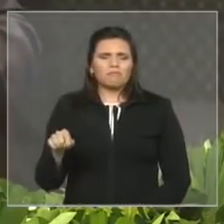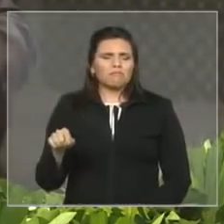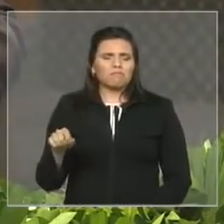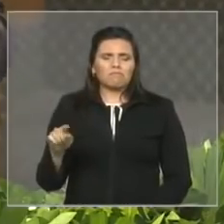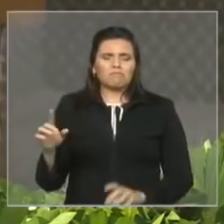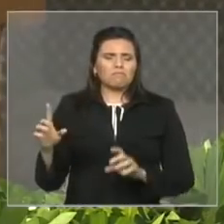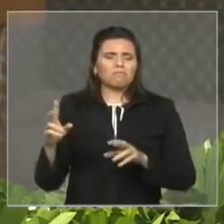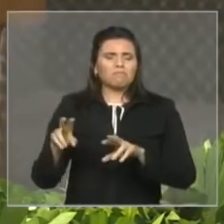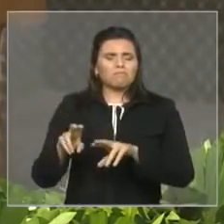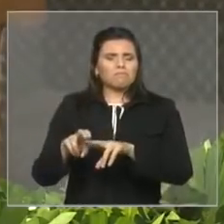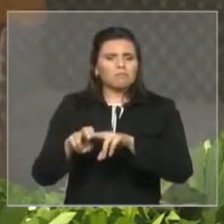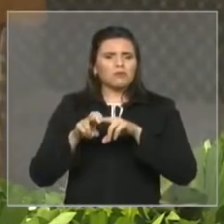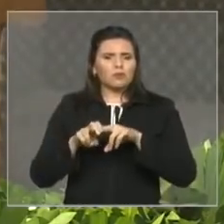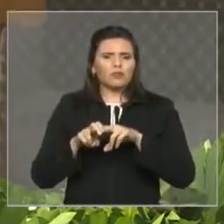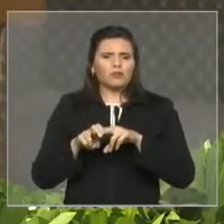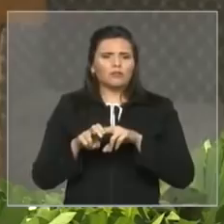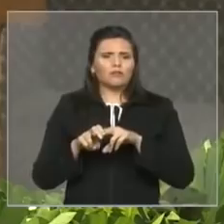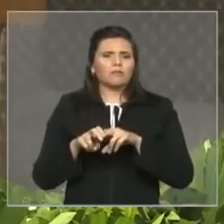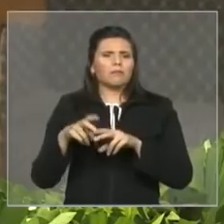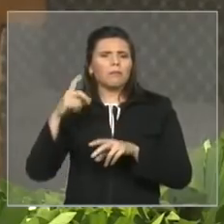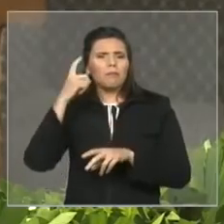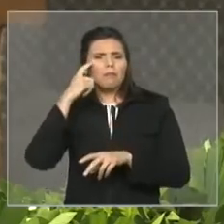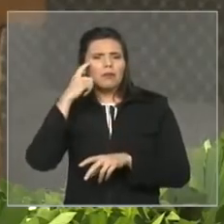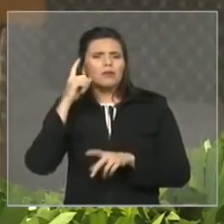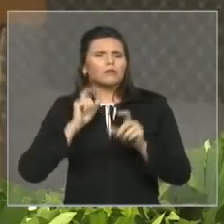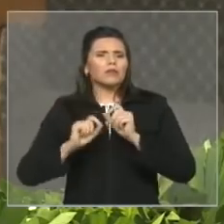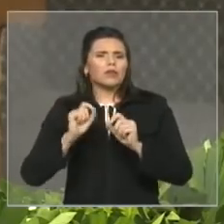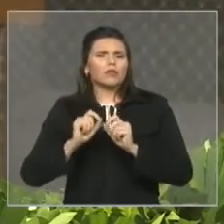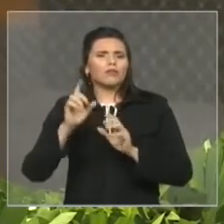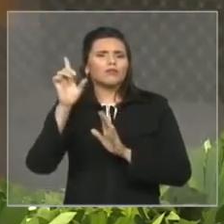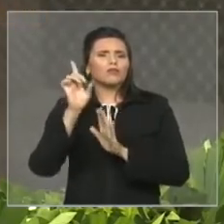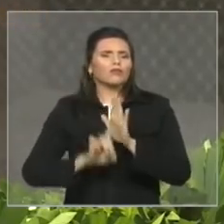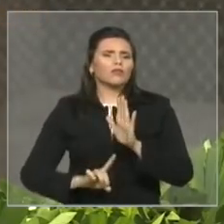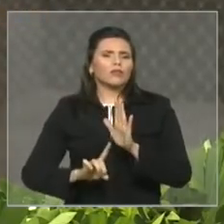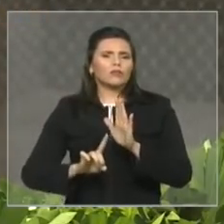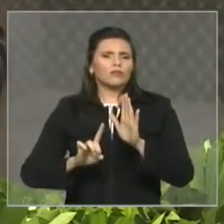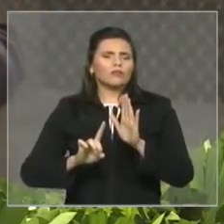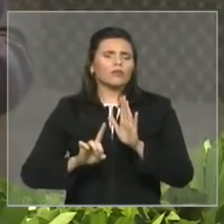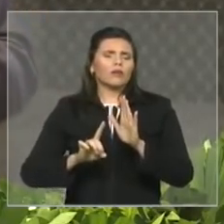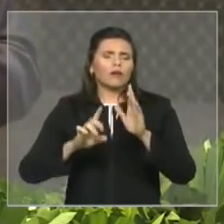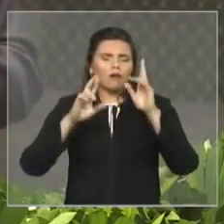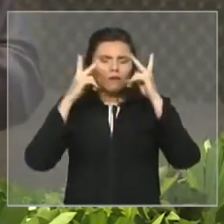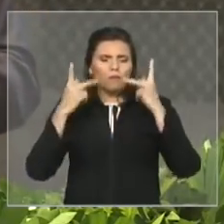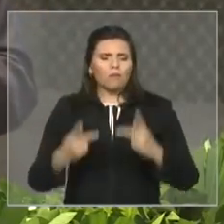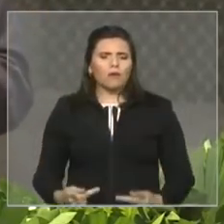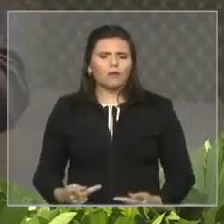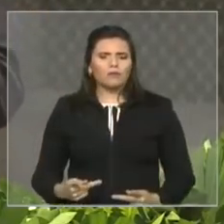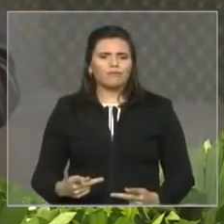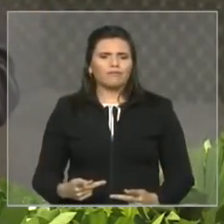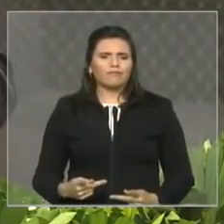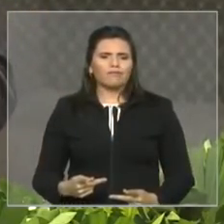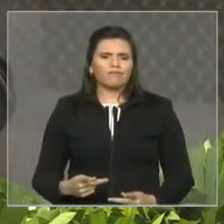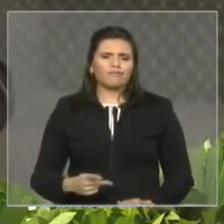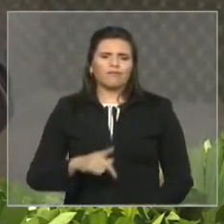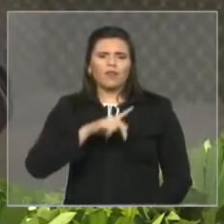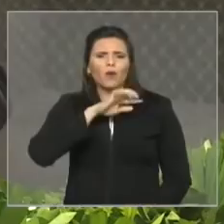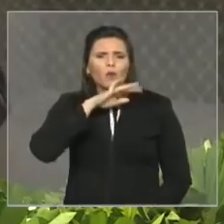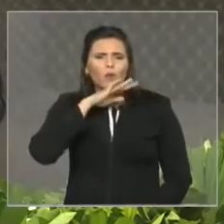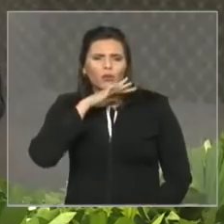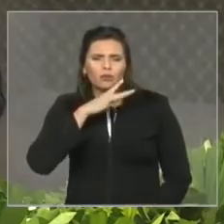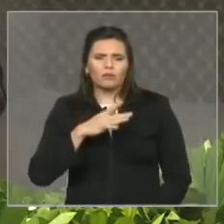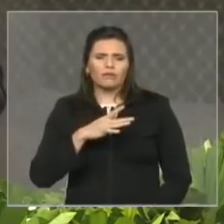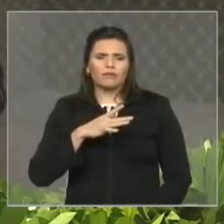que os direitos humanos são uma maldição. Eu sou daqueles que acreditam que sem direitos humanos, sem direitos